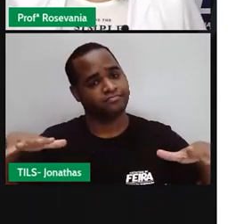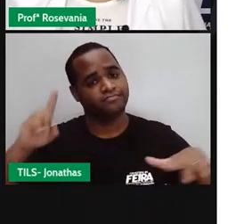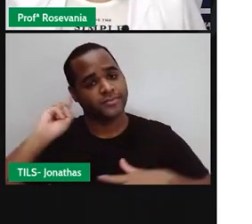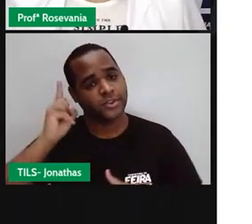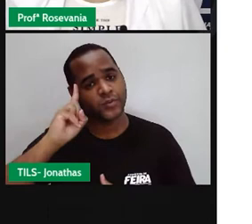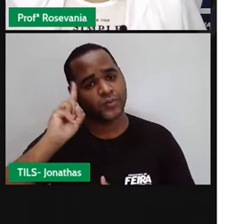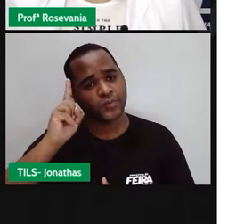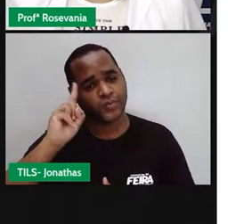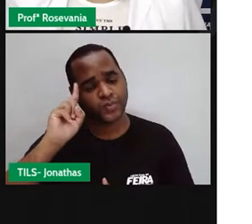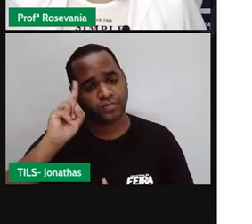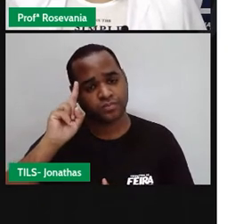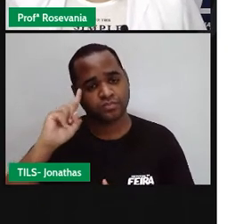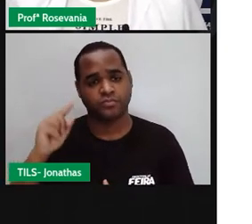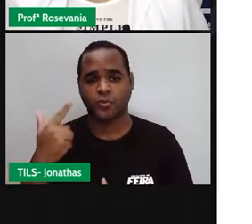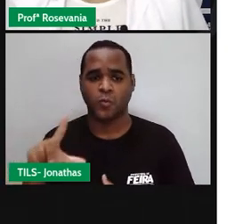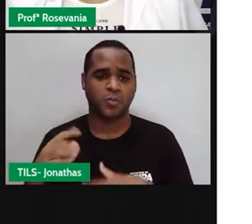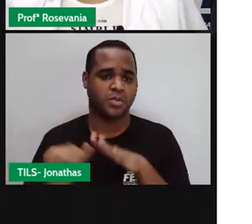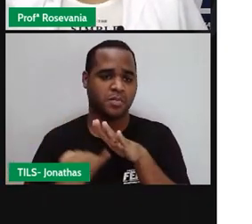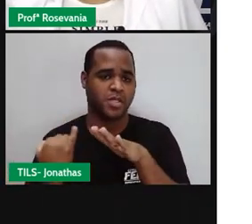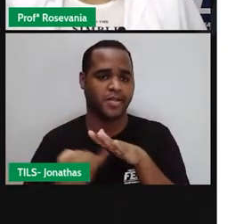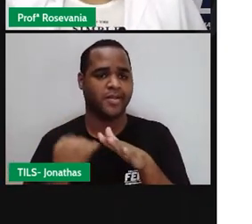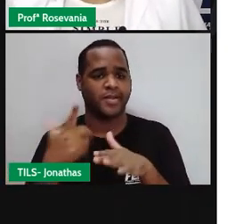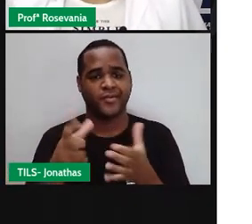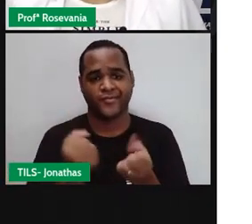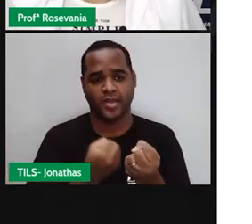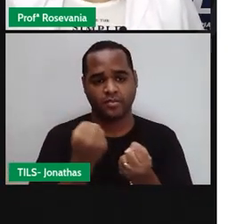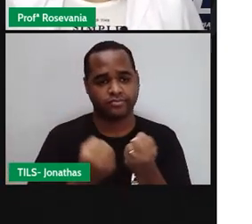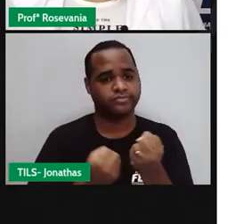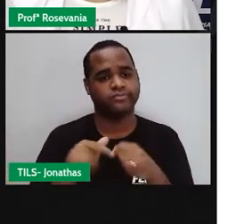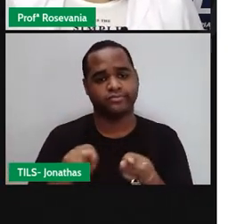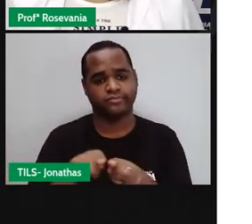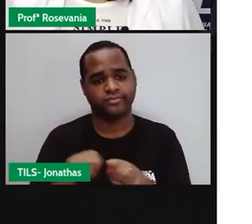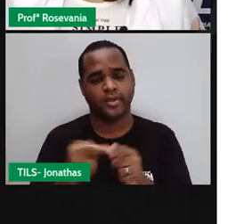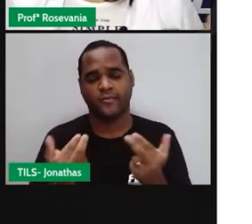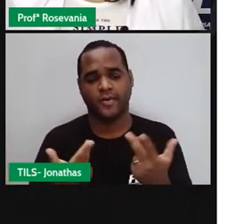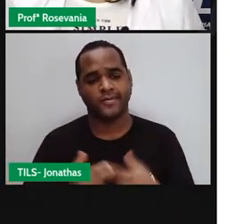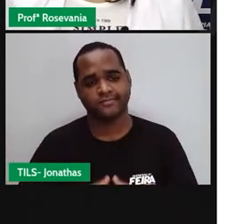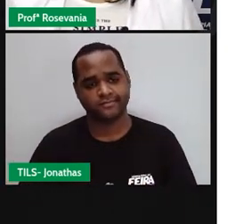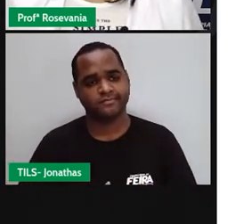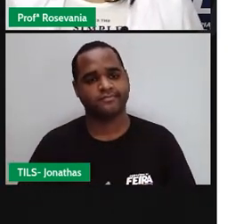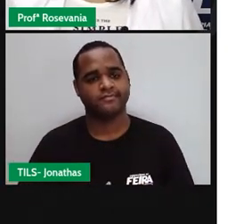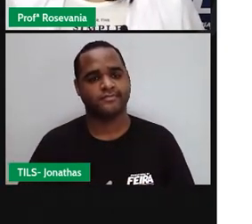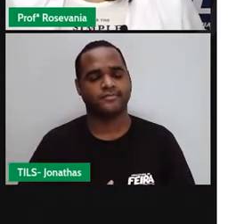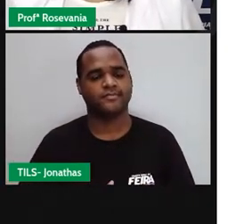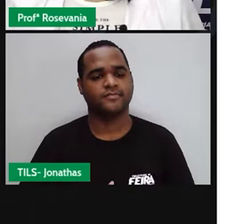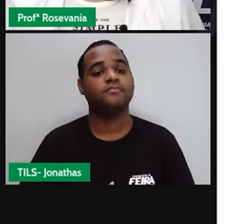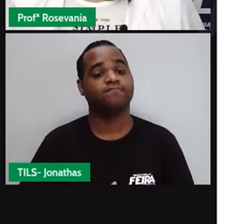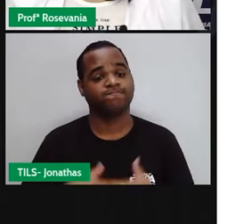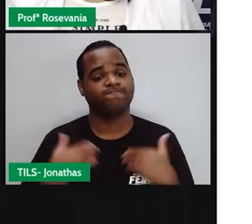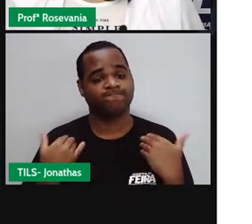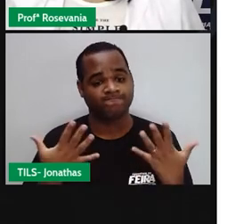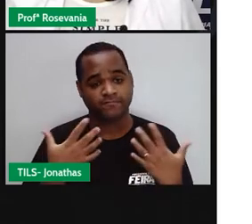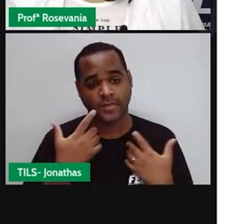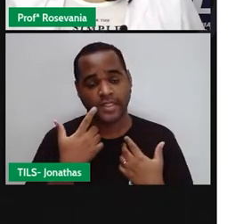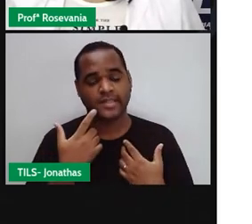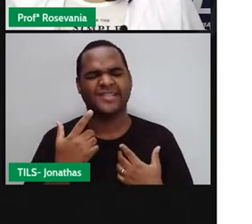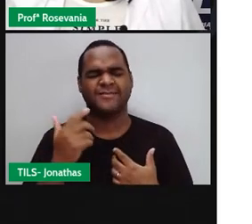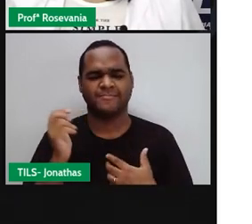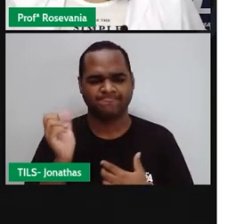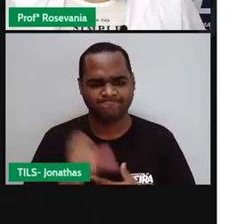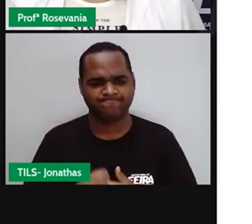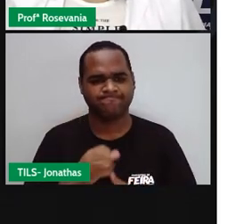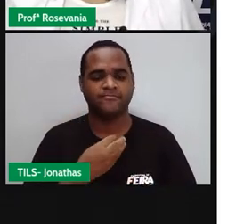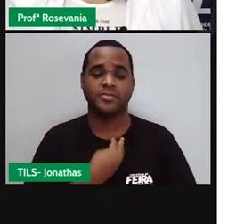principalmente na atividade industrial e nos automóveis, né. E, infelizmente, a gente tem, né,